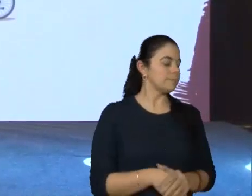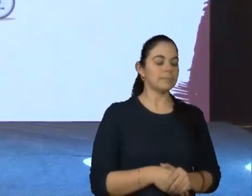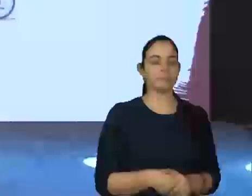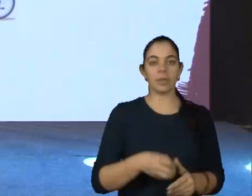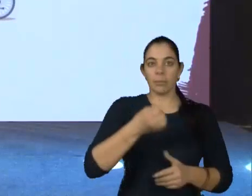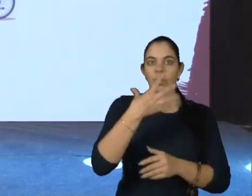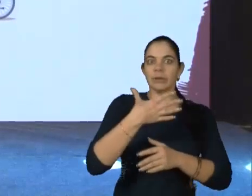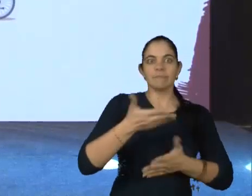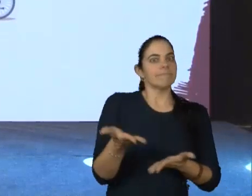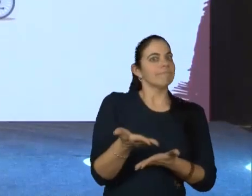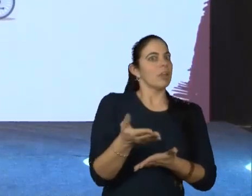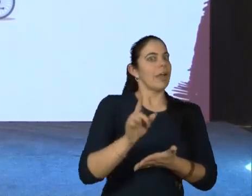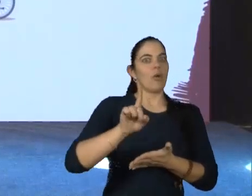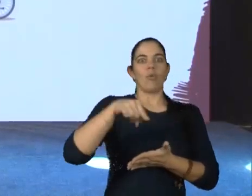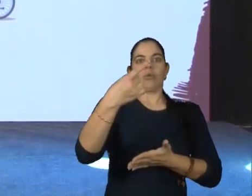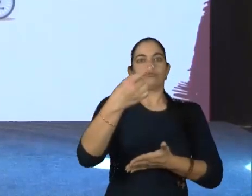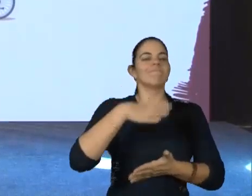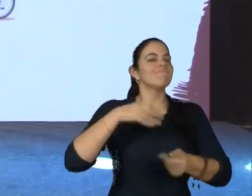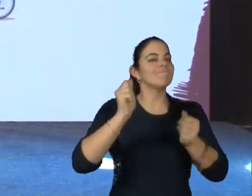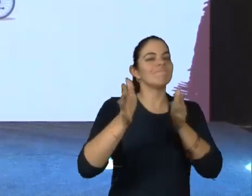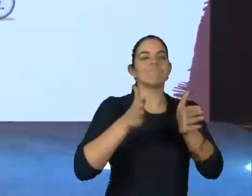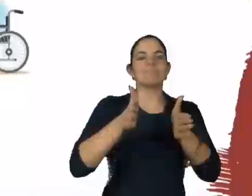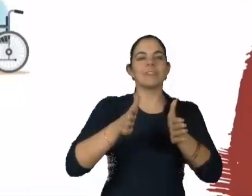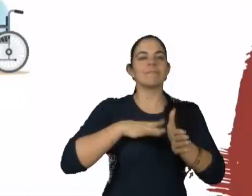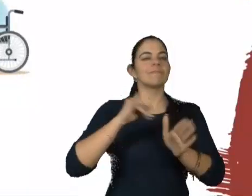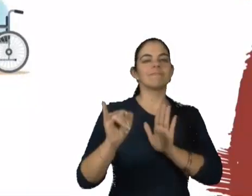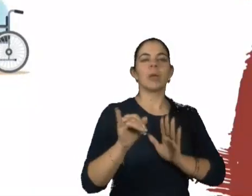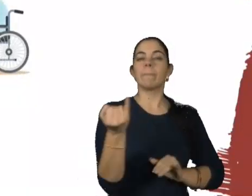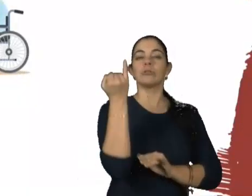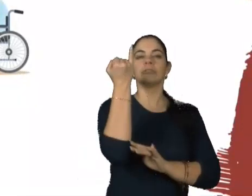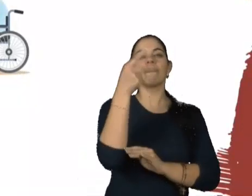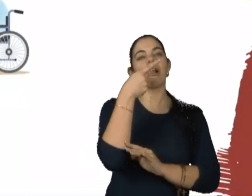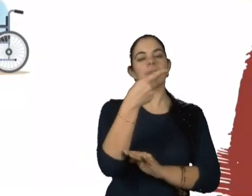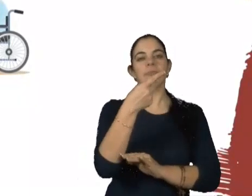Bom, isso aqui são outras formas de acessibilidade que eu achei importante a gente falar.